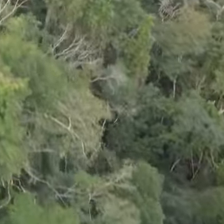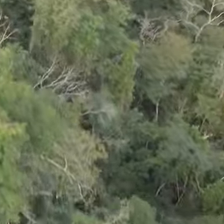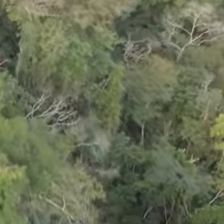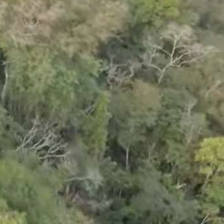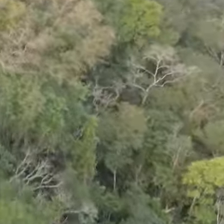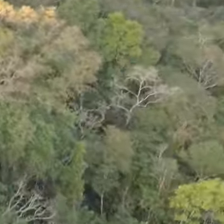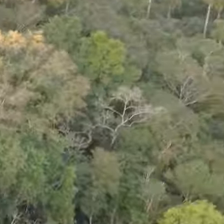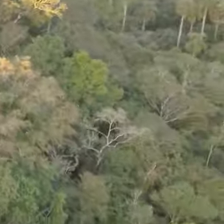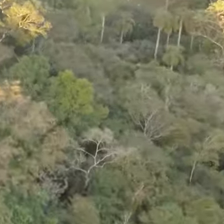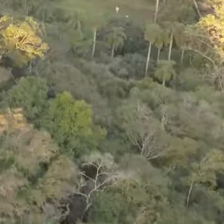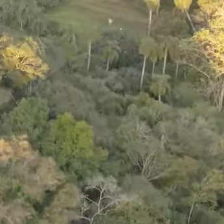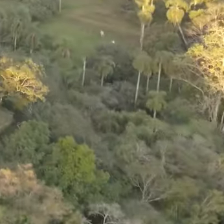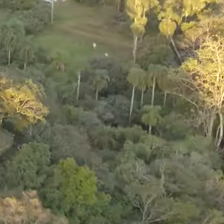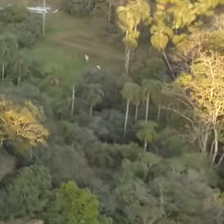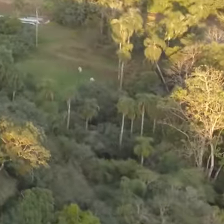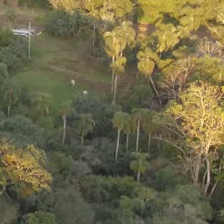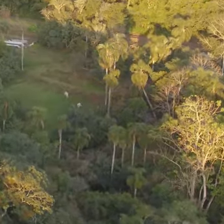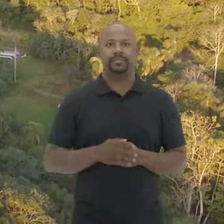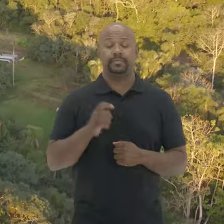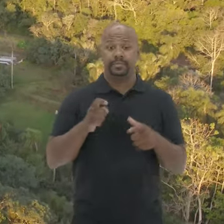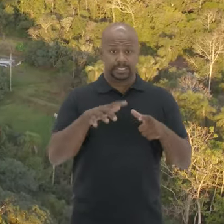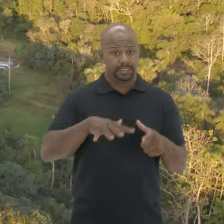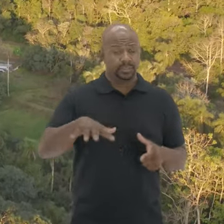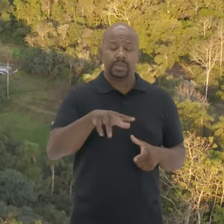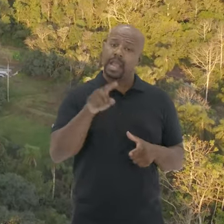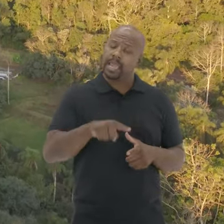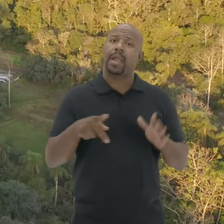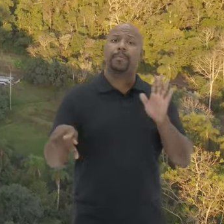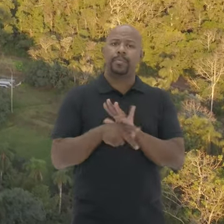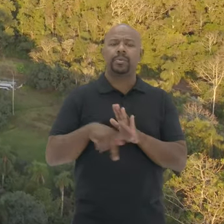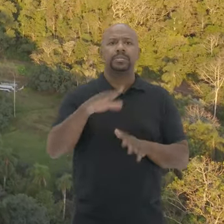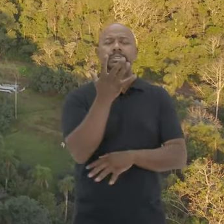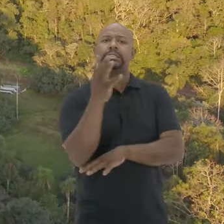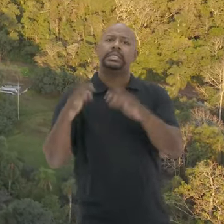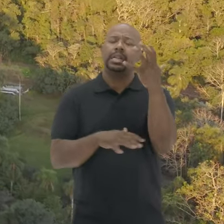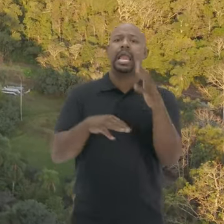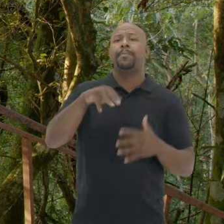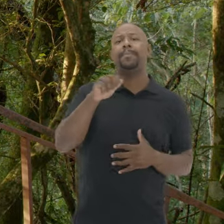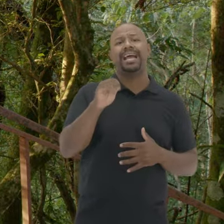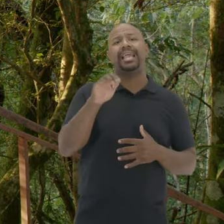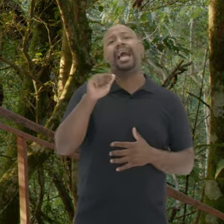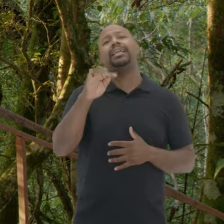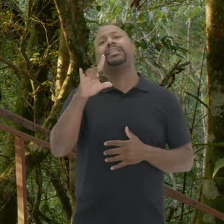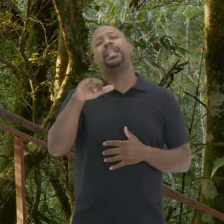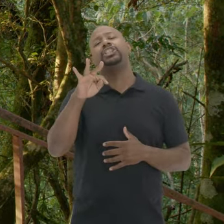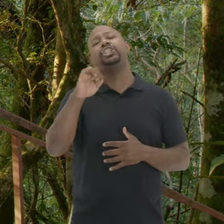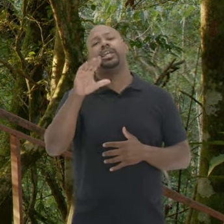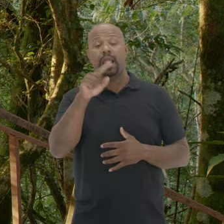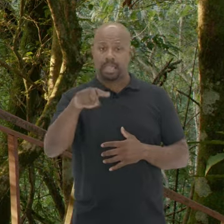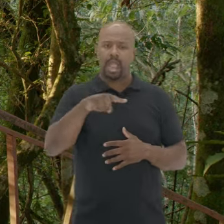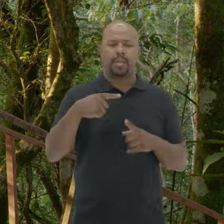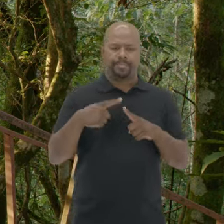mostra a paisagem Com floresta Acima dos morros Esse lugar é que faz parte Do bioma Mata Atlântica Inclusive